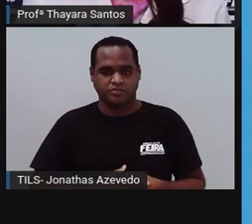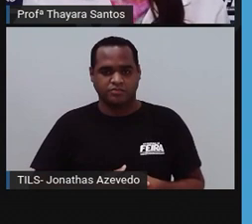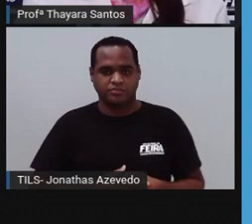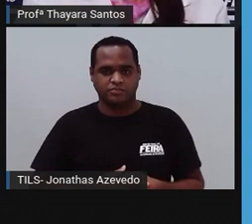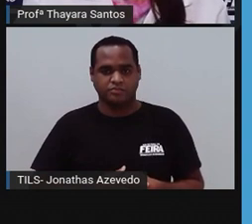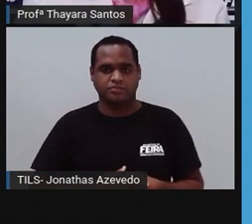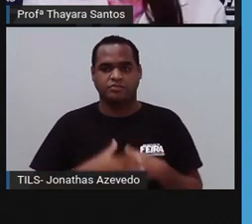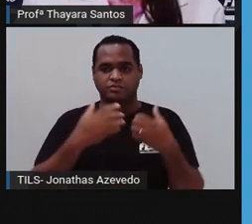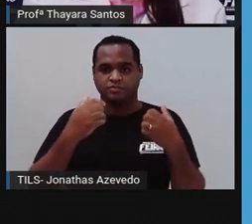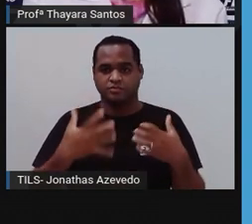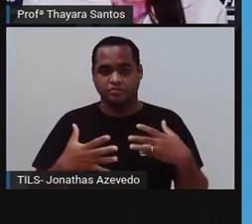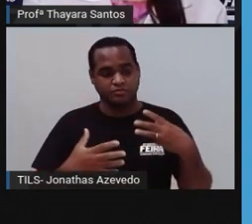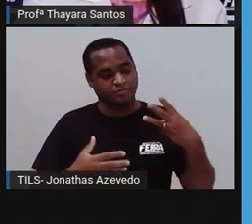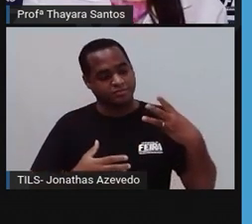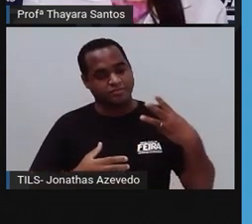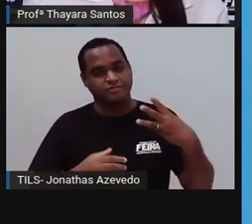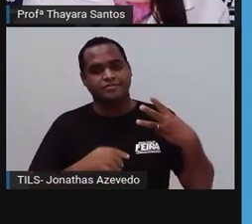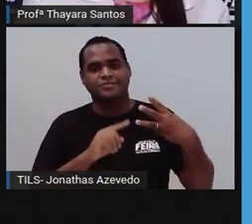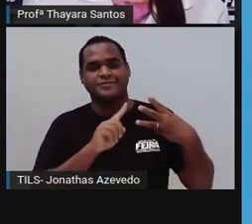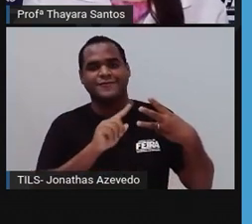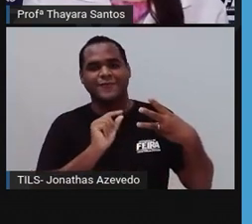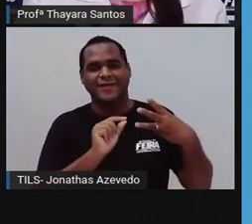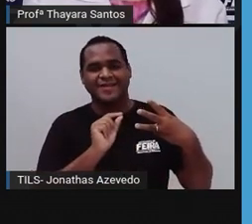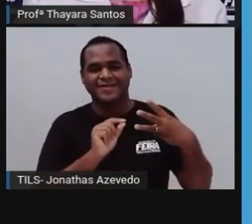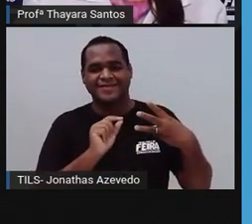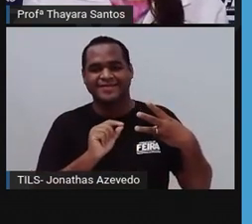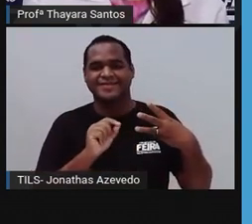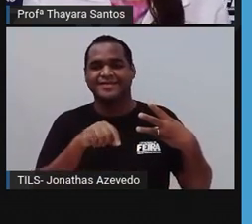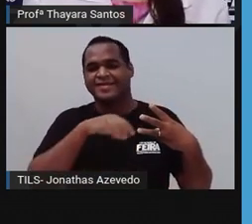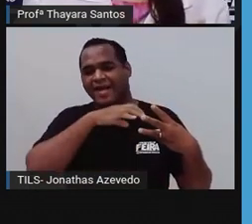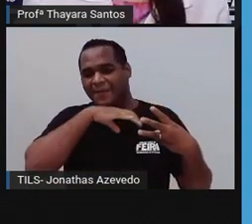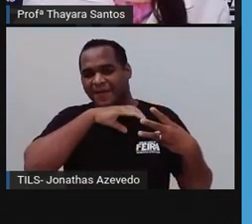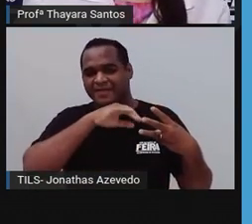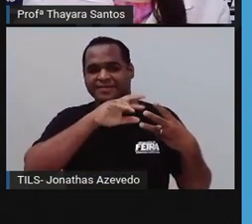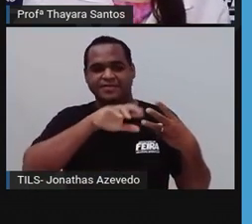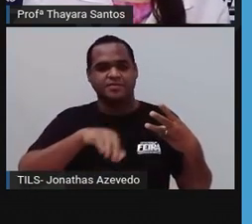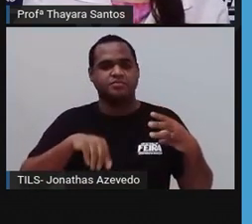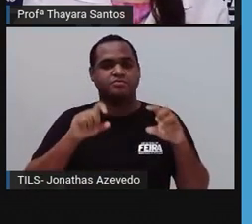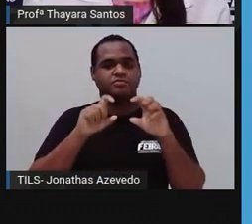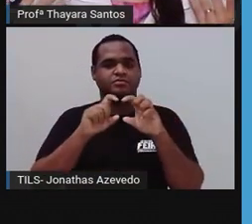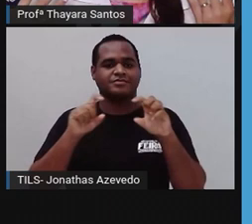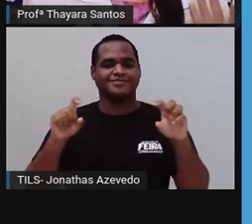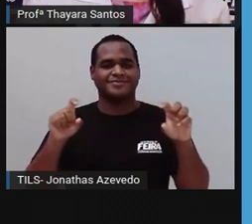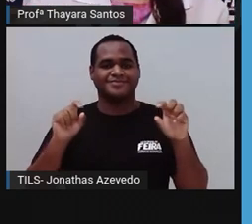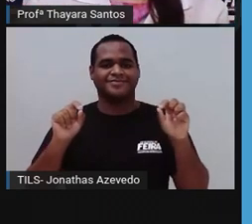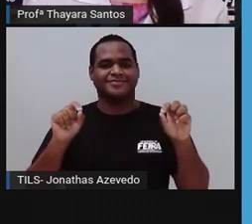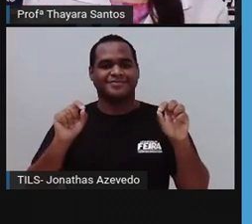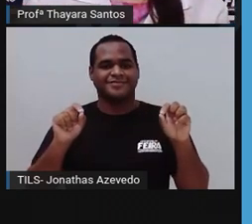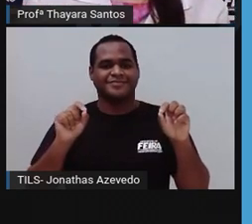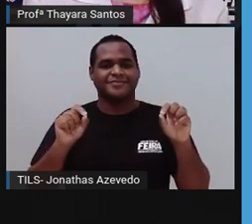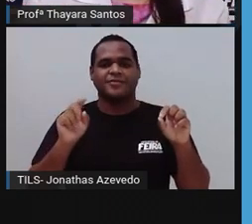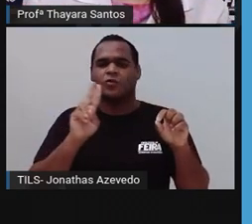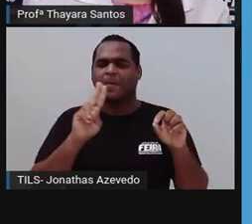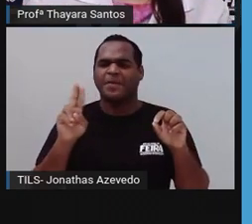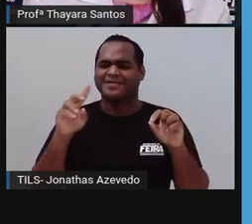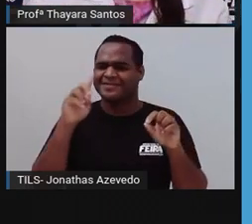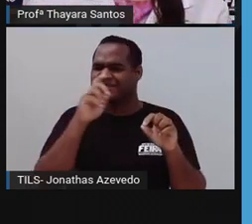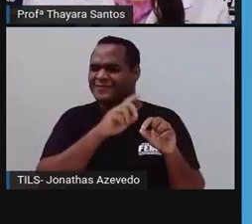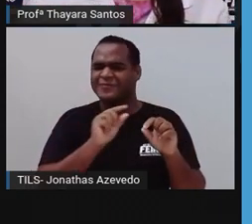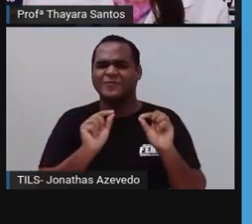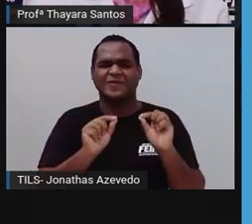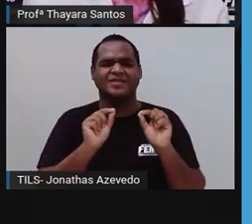E a terceira característica de todos os animais é que eles são heterótrofos. E o que quer dizer essa palavra difícil,